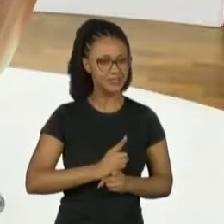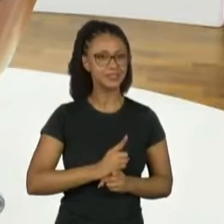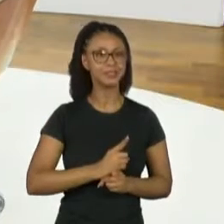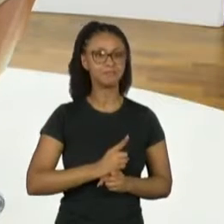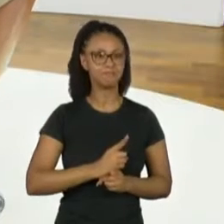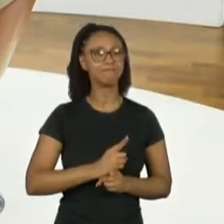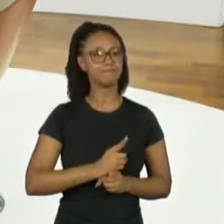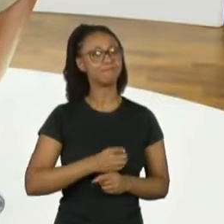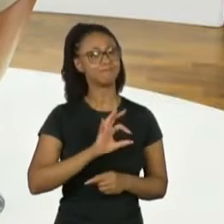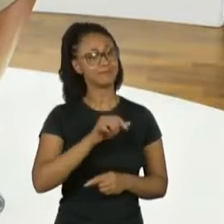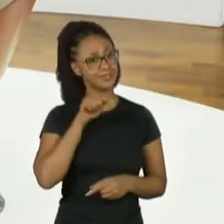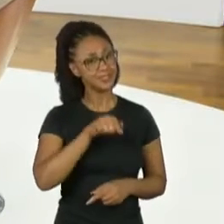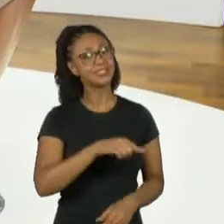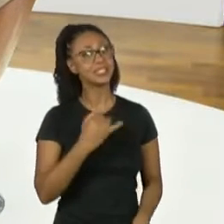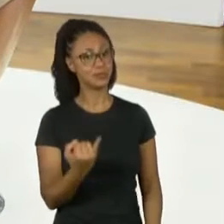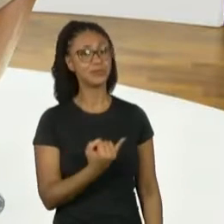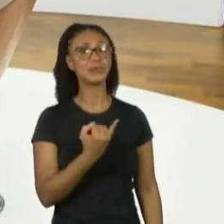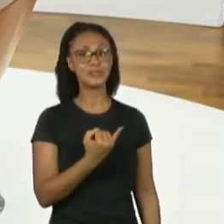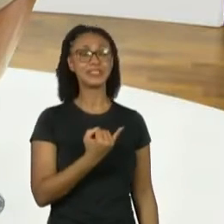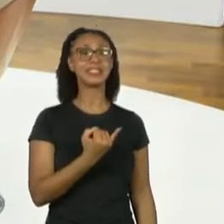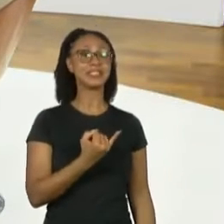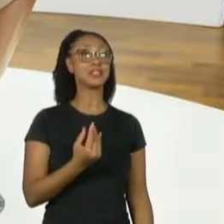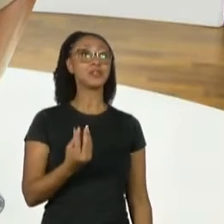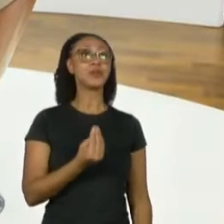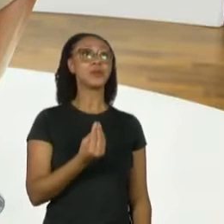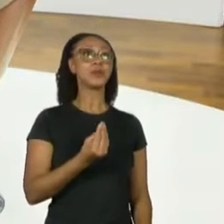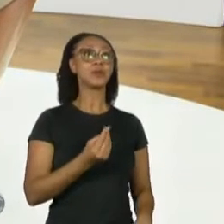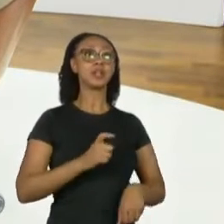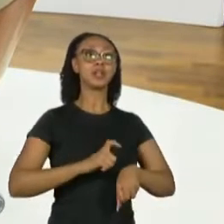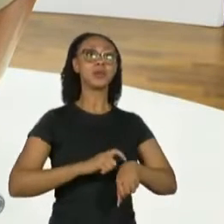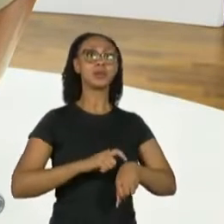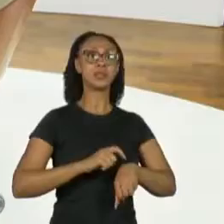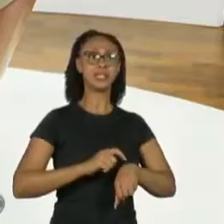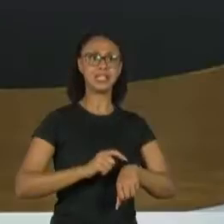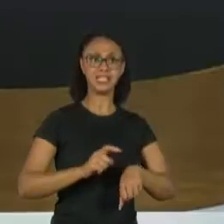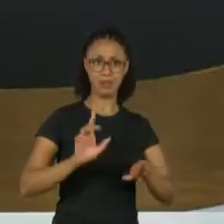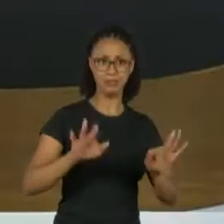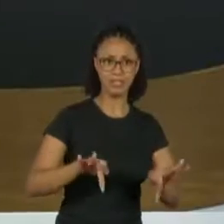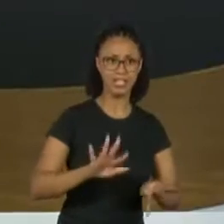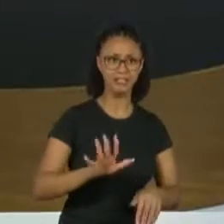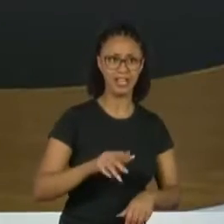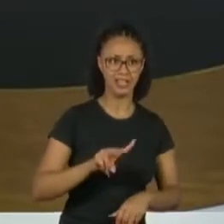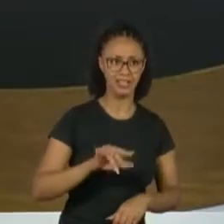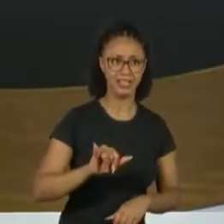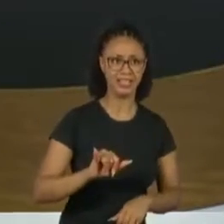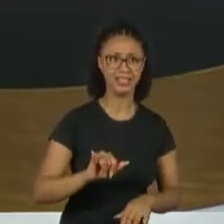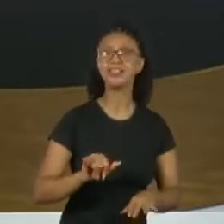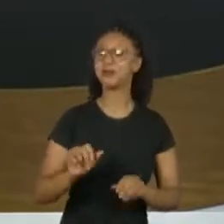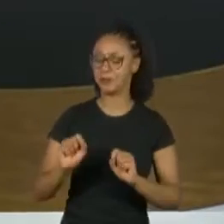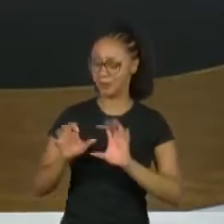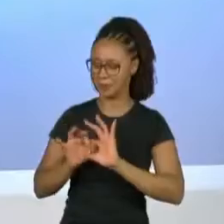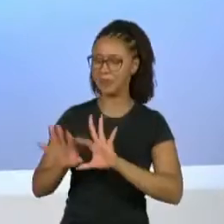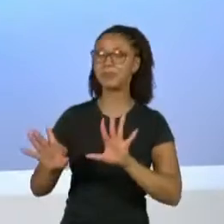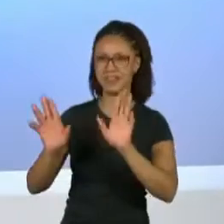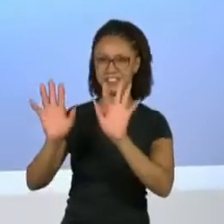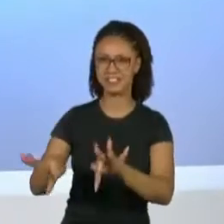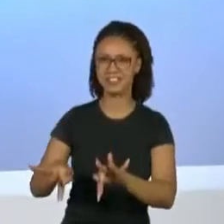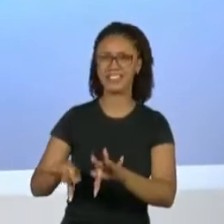E eu acho isso muito importante. O trabalho que você está acabando, está entrando no coisa, vai. Pode terminar.